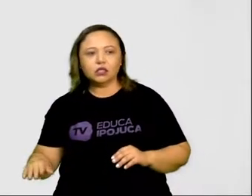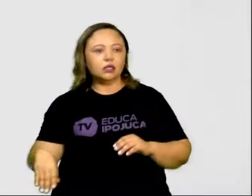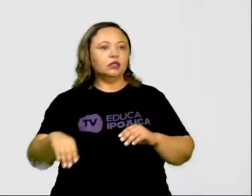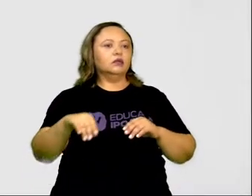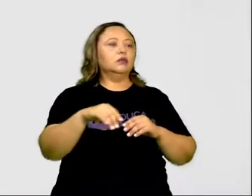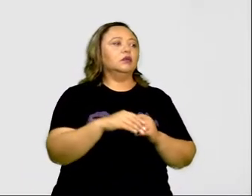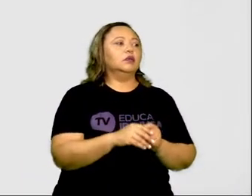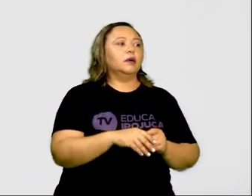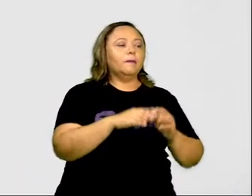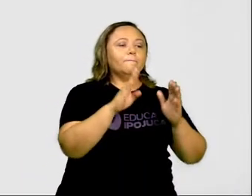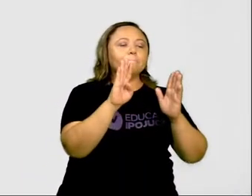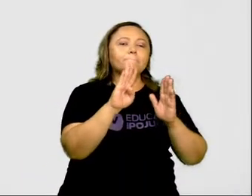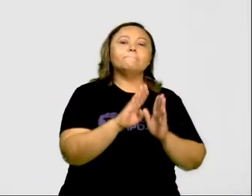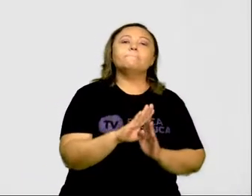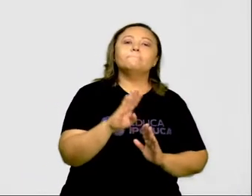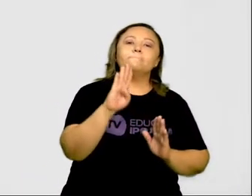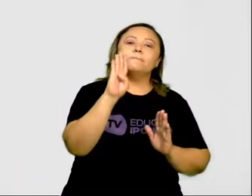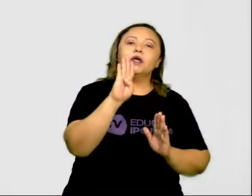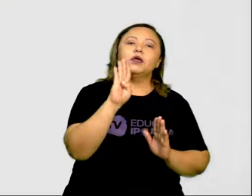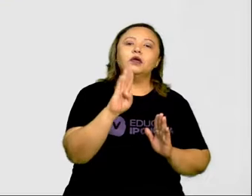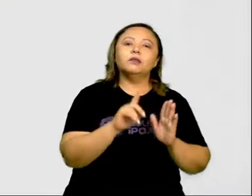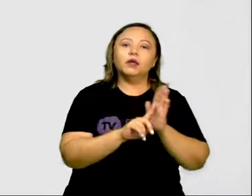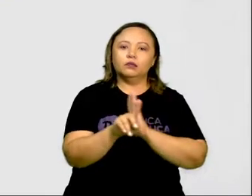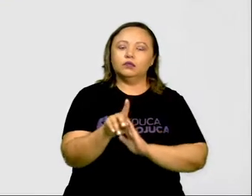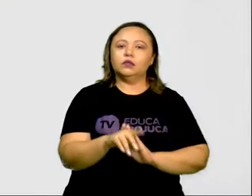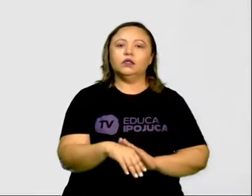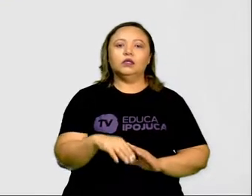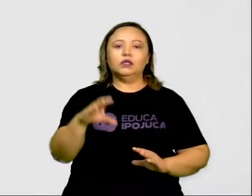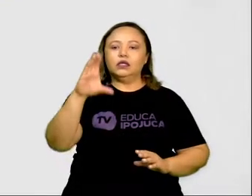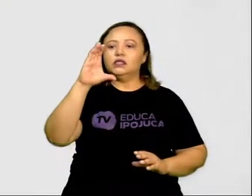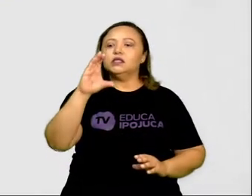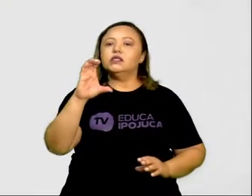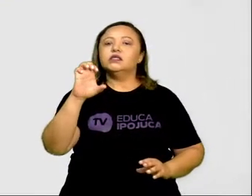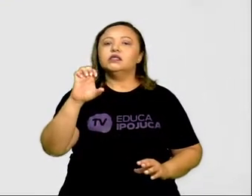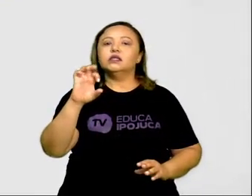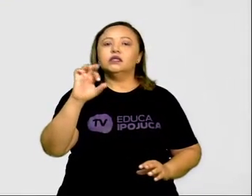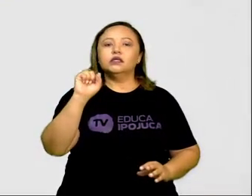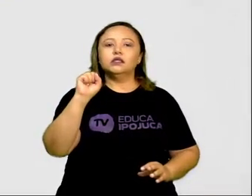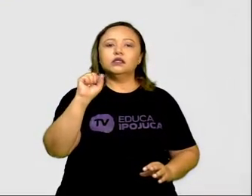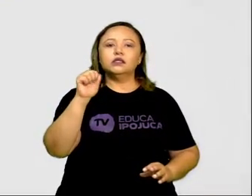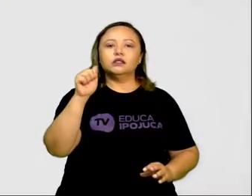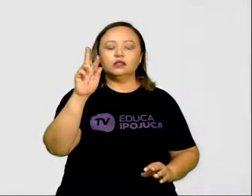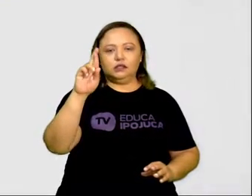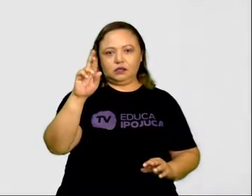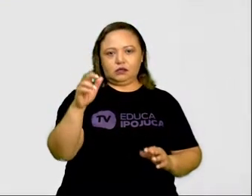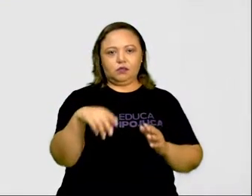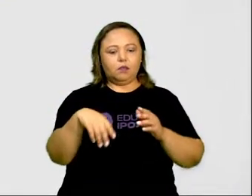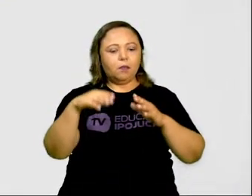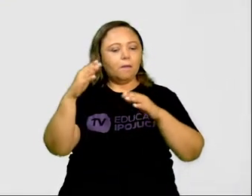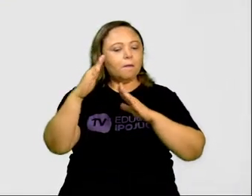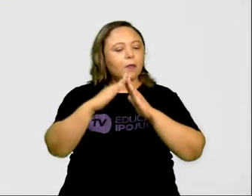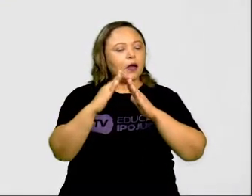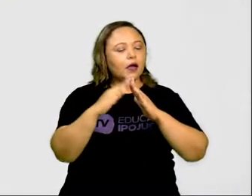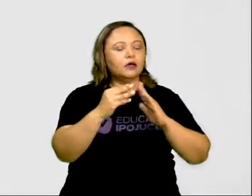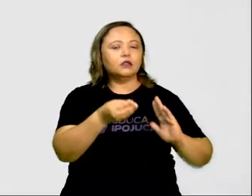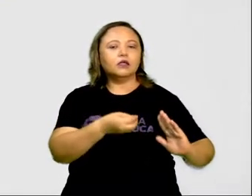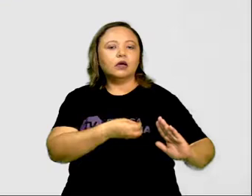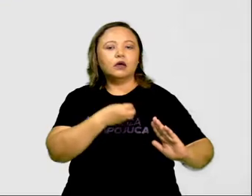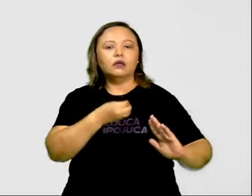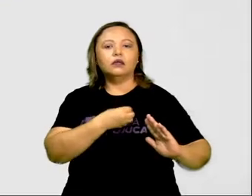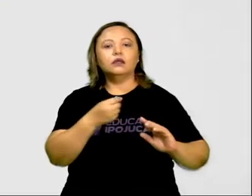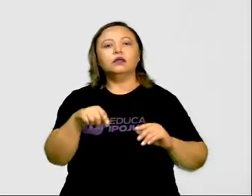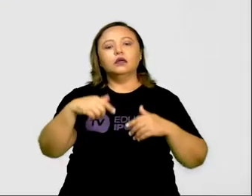A letra B. Onde César mora? Ou seja, qual é a rua, qual é o endereço que César mora?